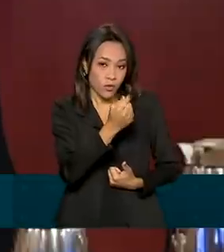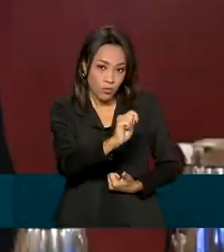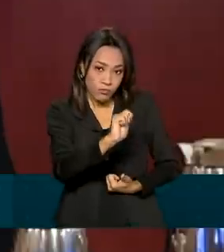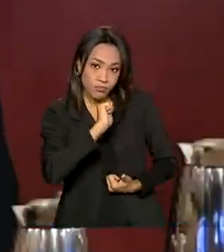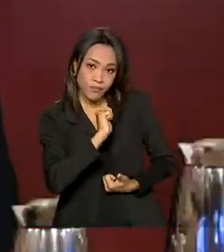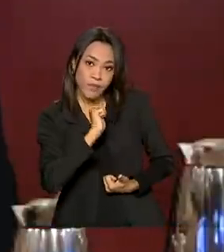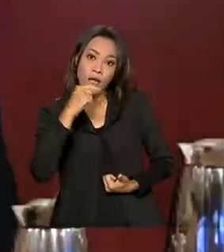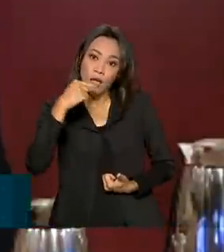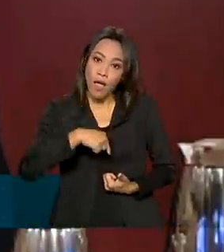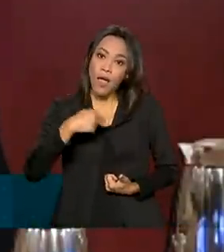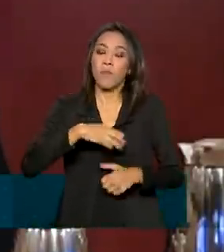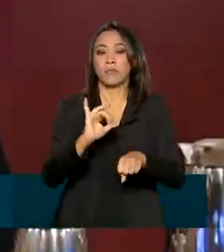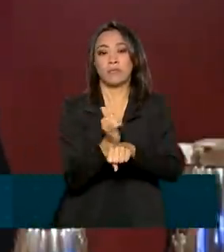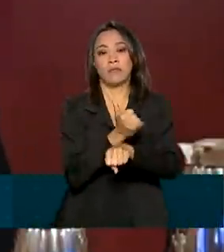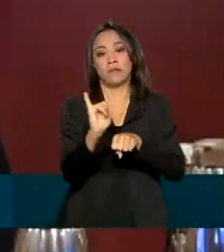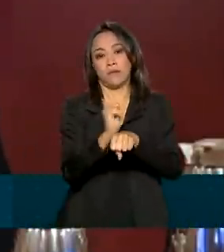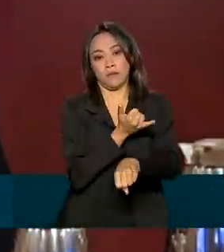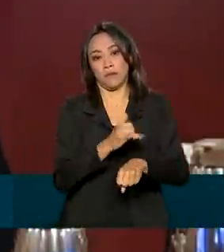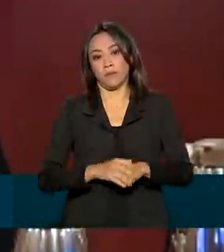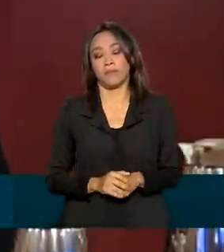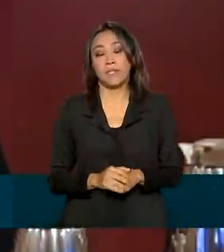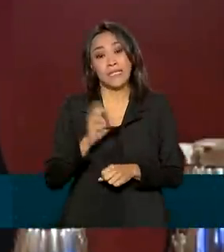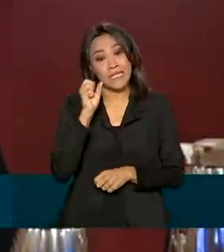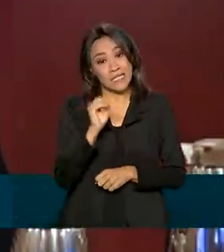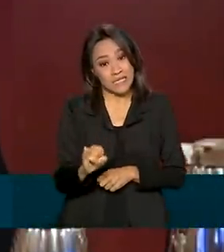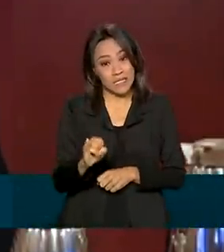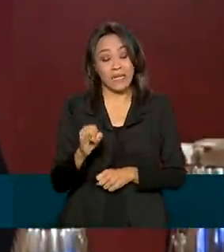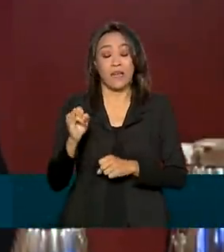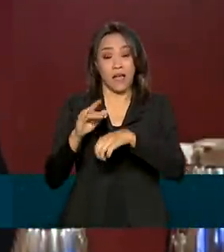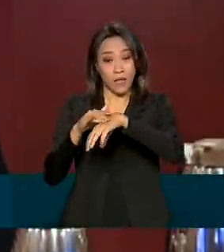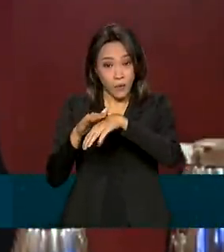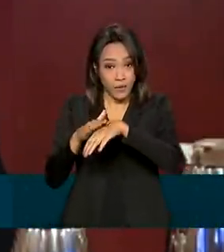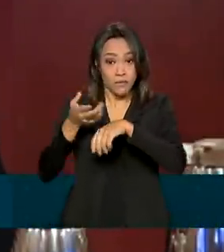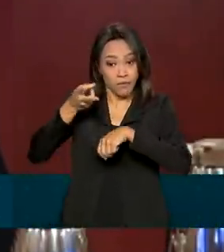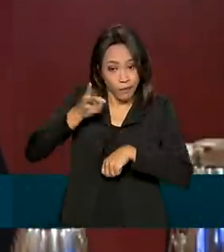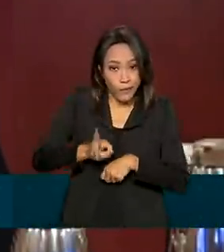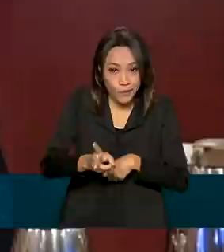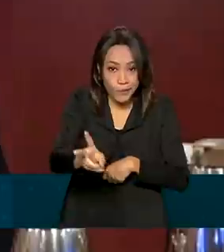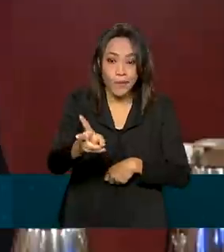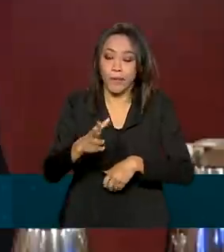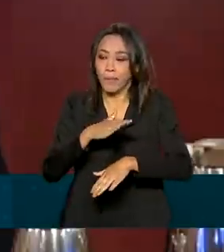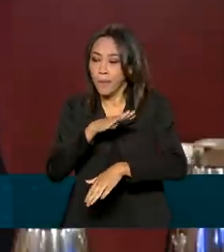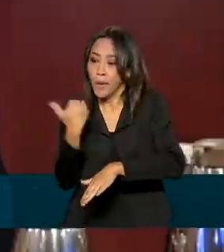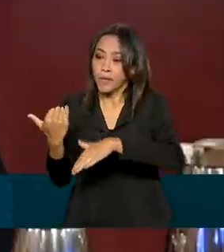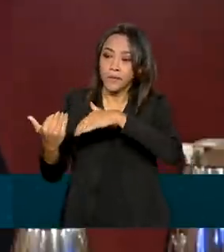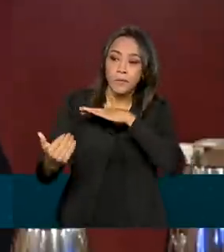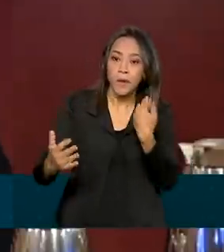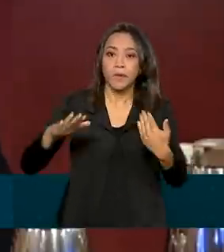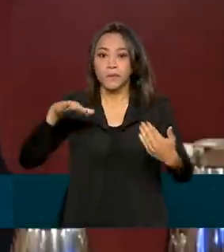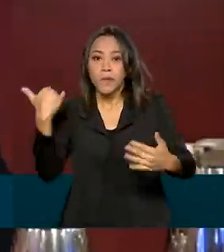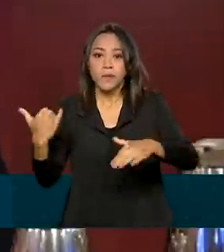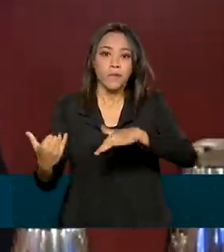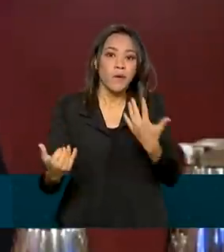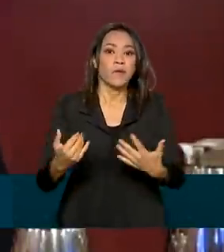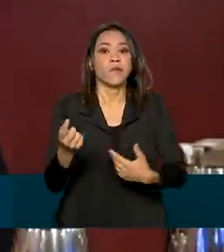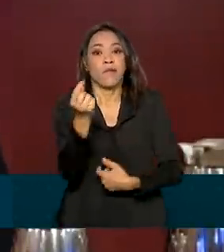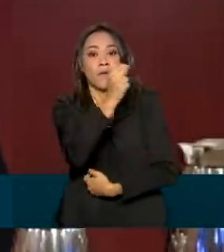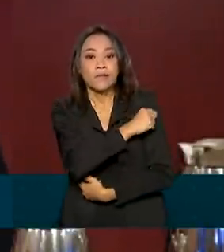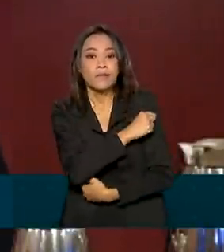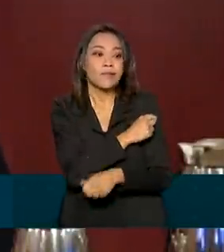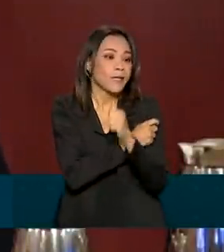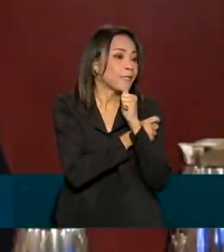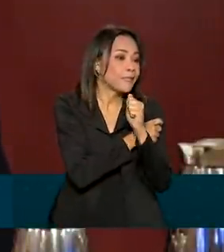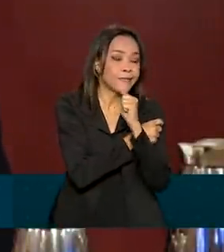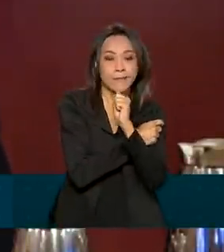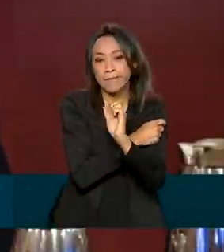Se ao contrário do que nós esperamos, se a doença continuar fustigando, as mortes continuam elevadas, a vacina por alguma razão não está